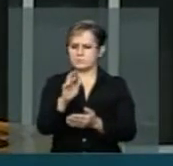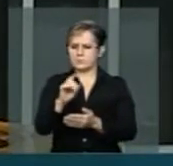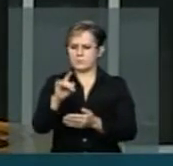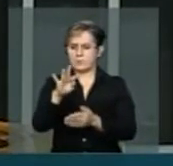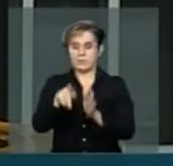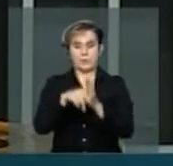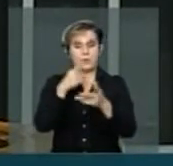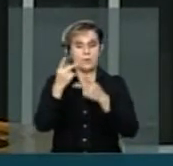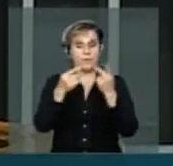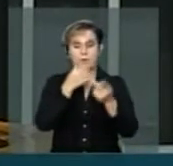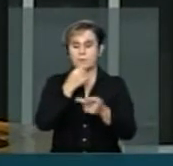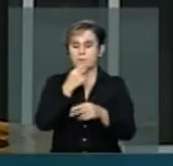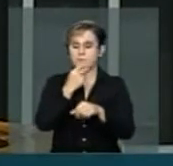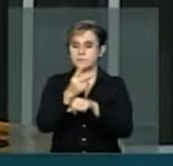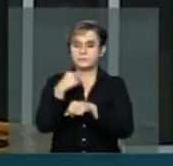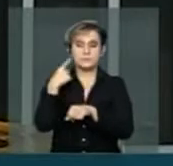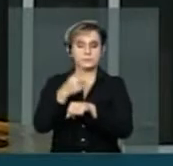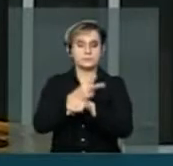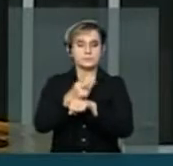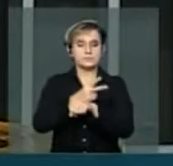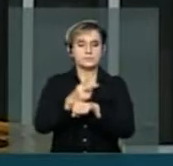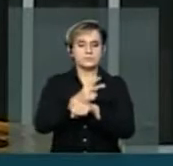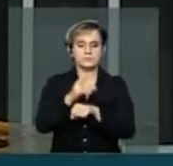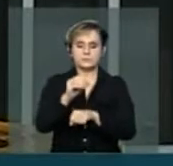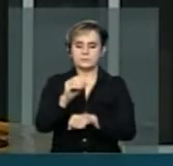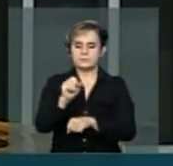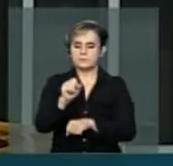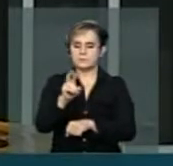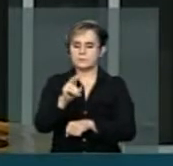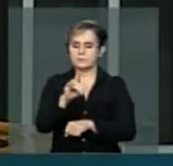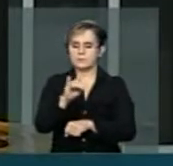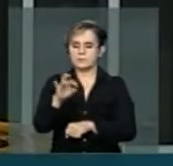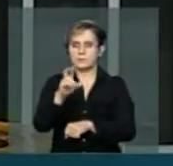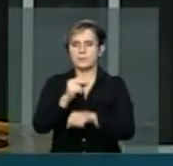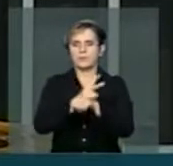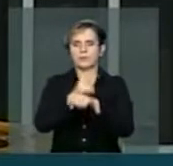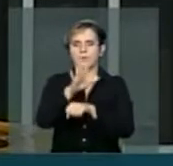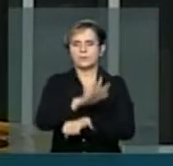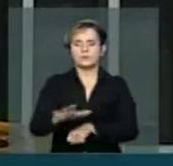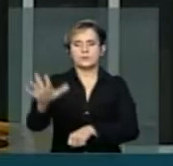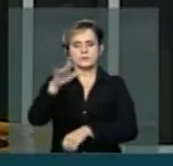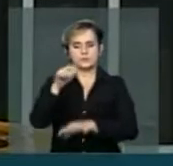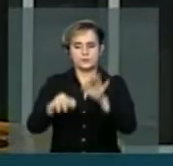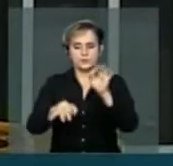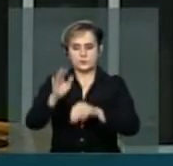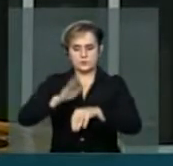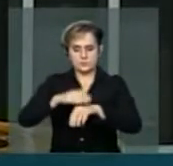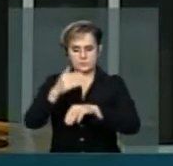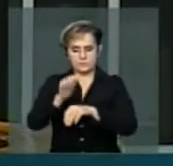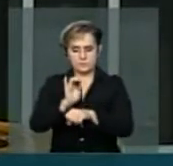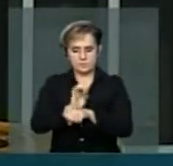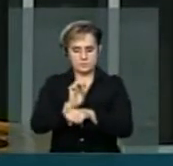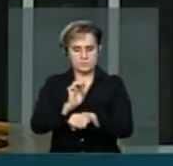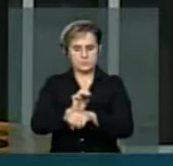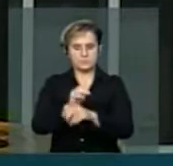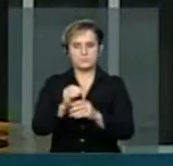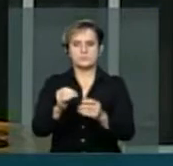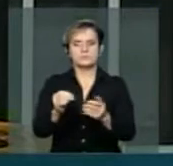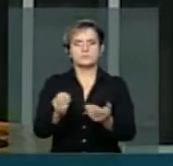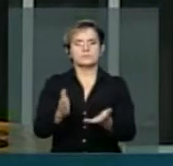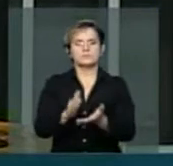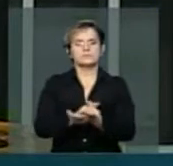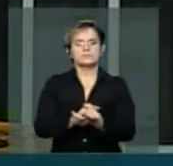Oswaldo Trigueiro do Vale Filho, procurador-geral de Justiça do meu Estado, que é o